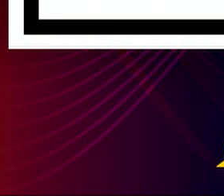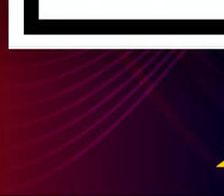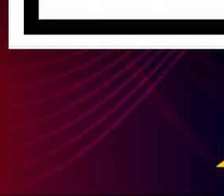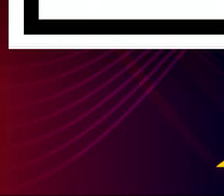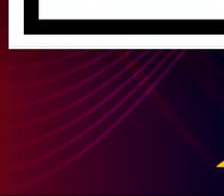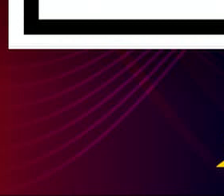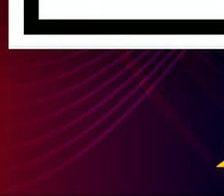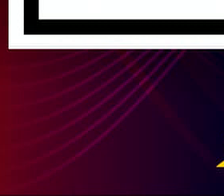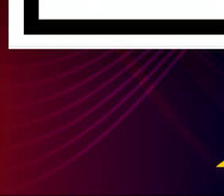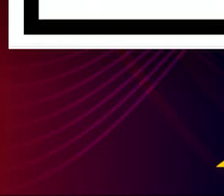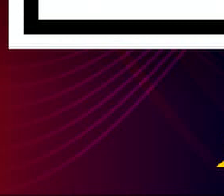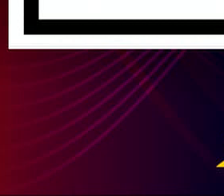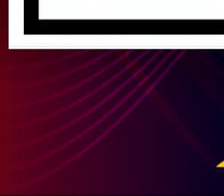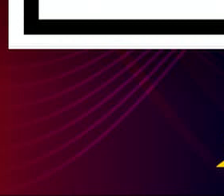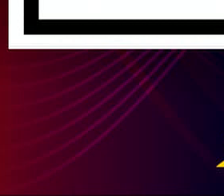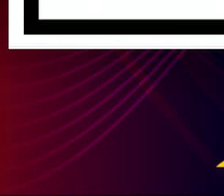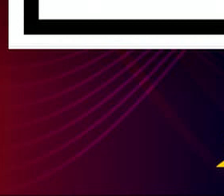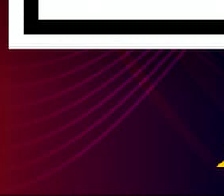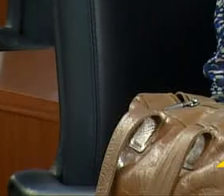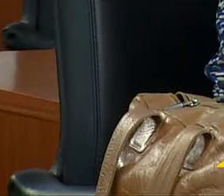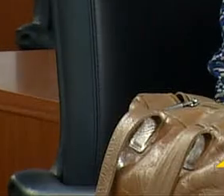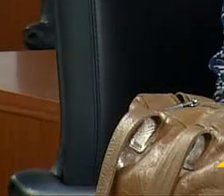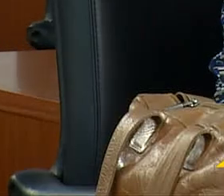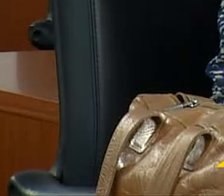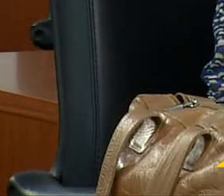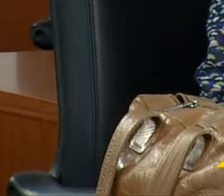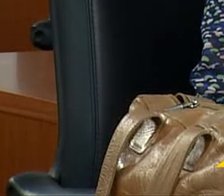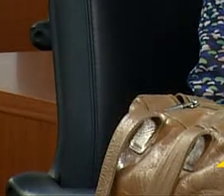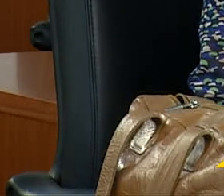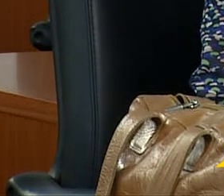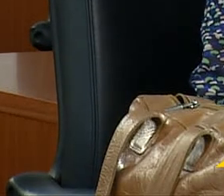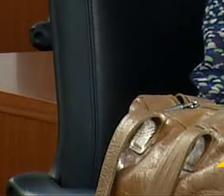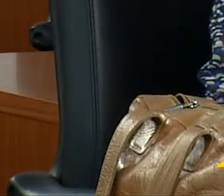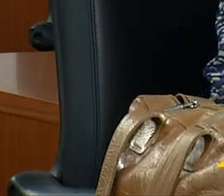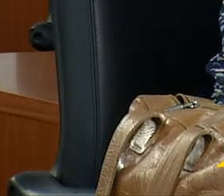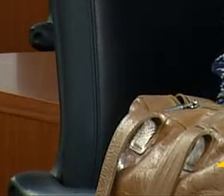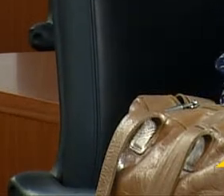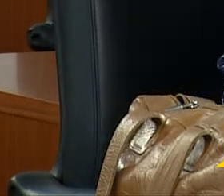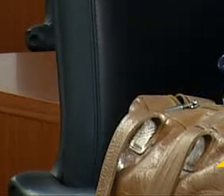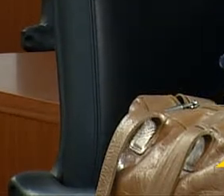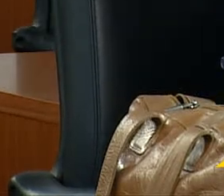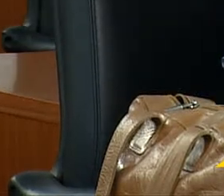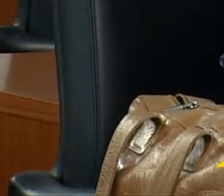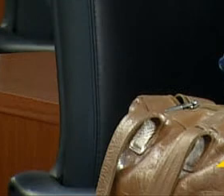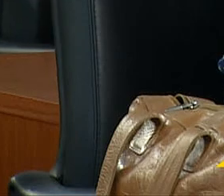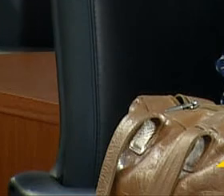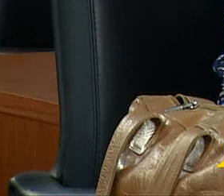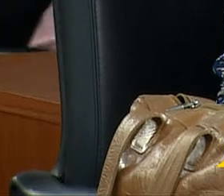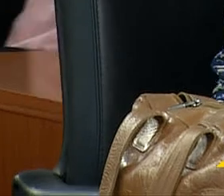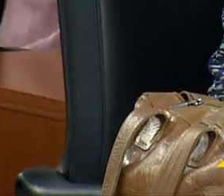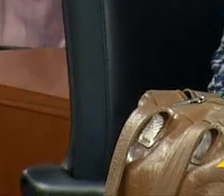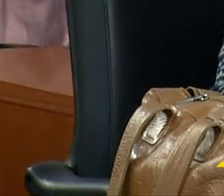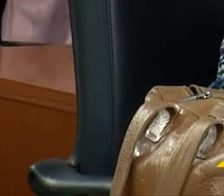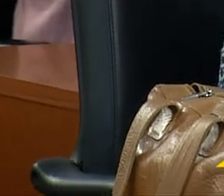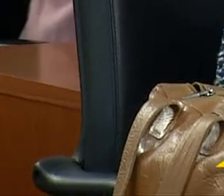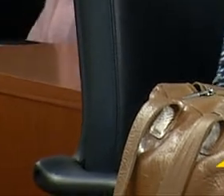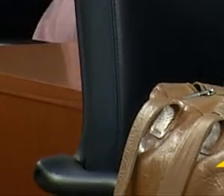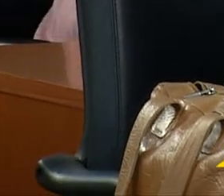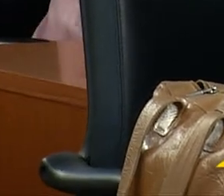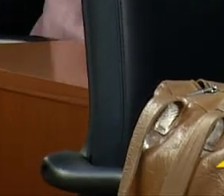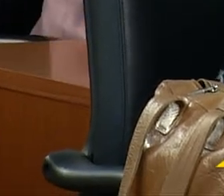Então, a avaliação política desse quadro, o poderia explicar melhor, porque nós estamos na TV Câmara e nem todo mundo entende o que nós estamos falando.